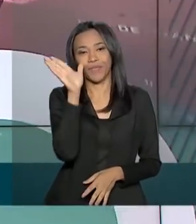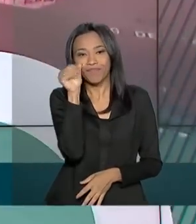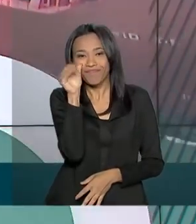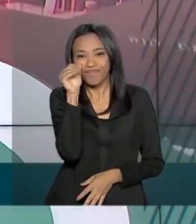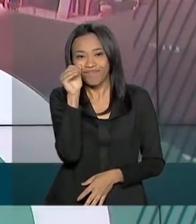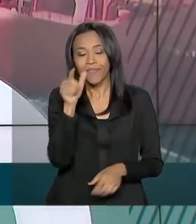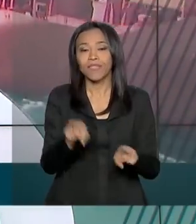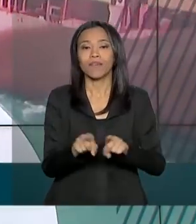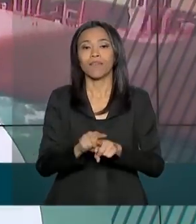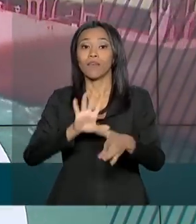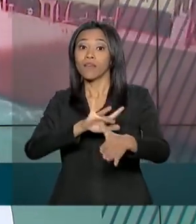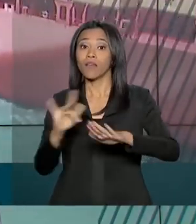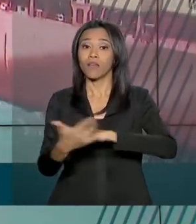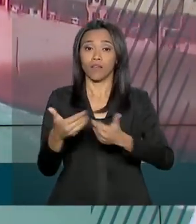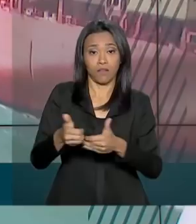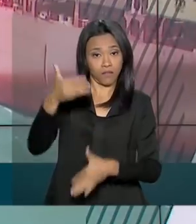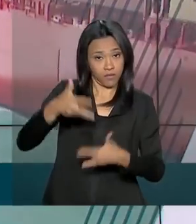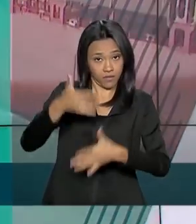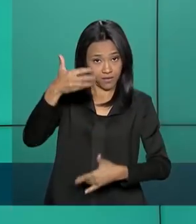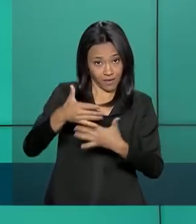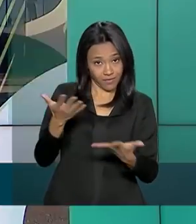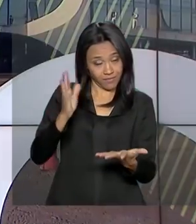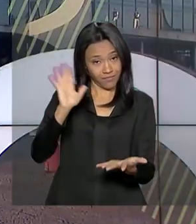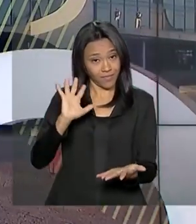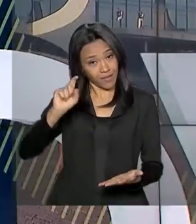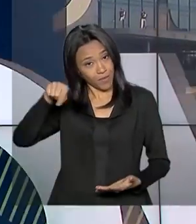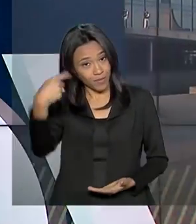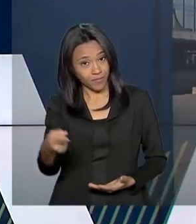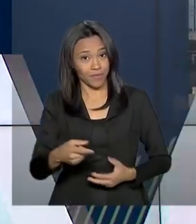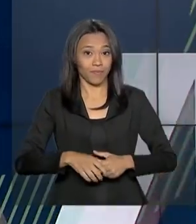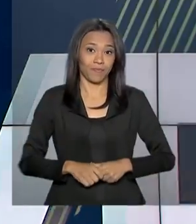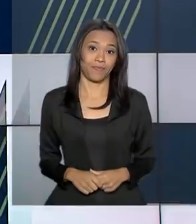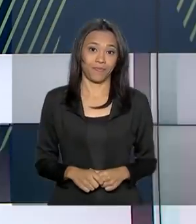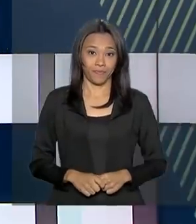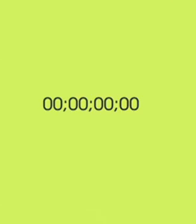acompanhando também pelas redes sociais. Até a próxima edição.